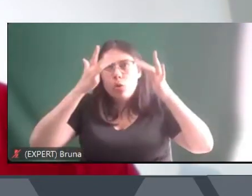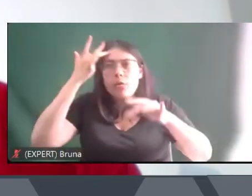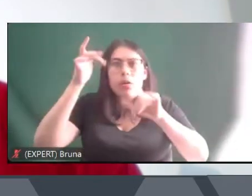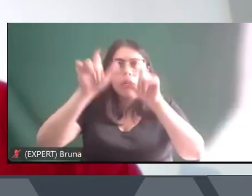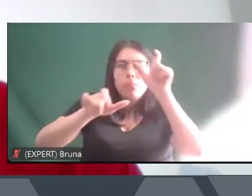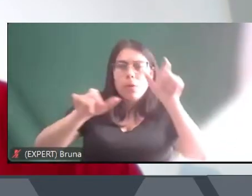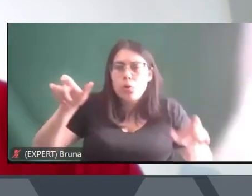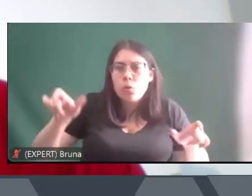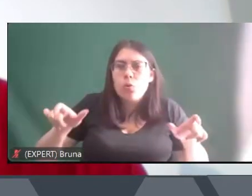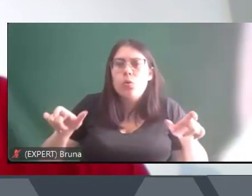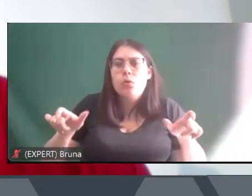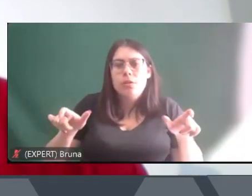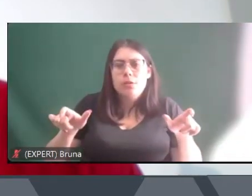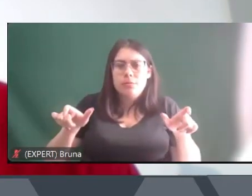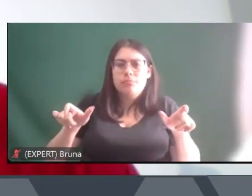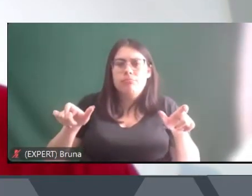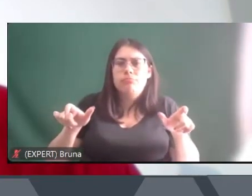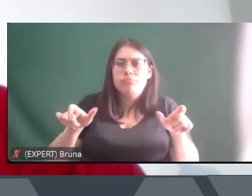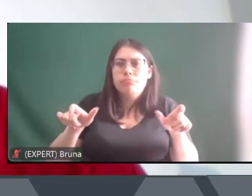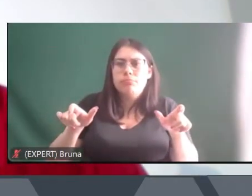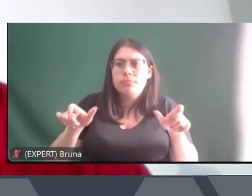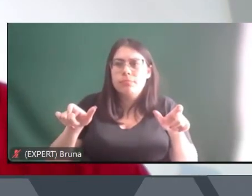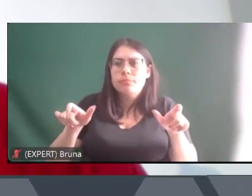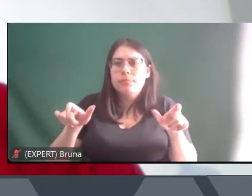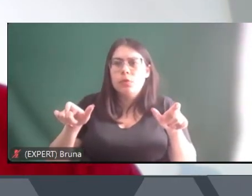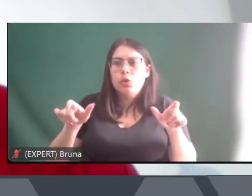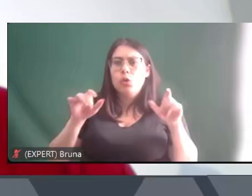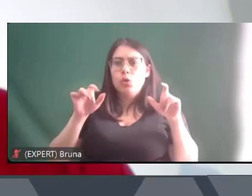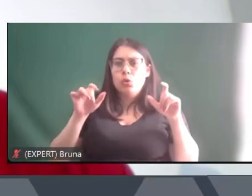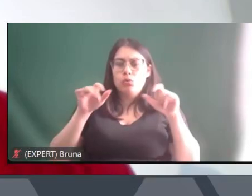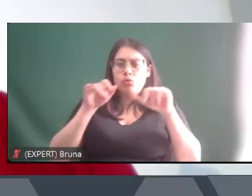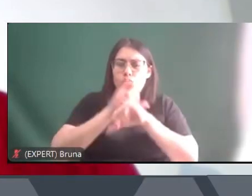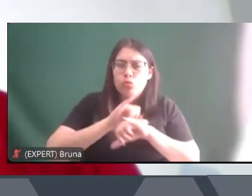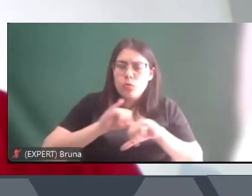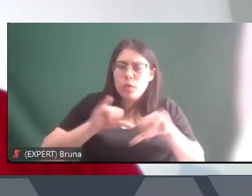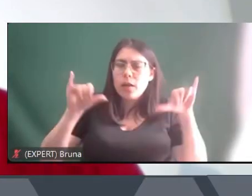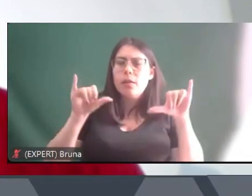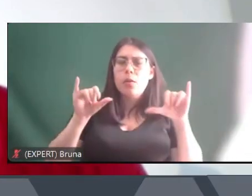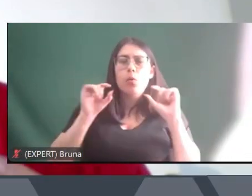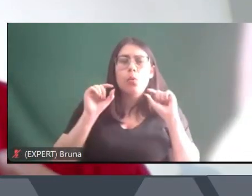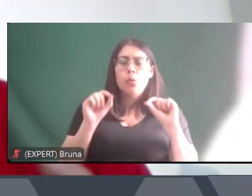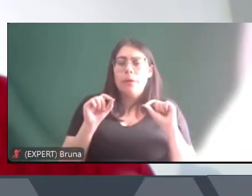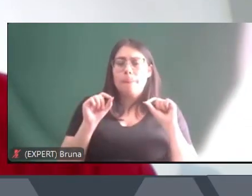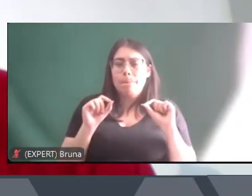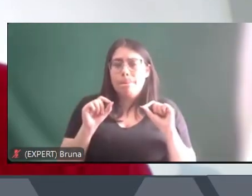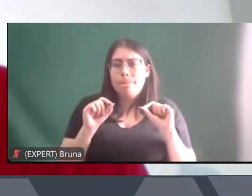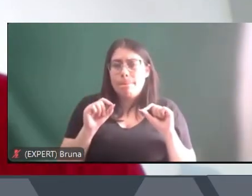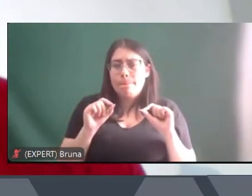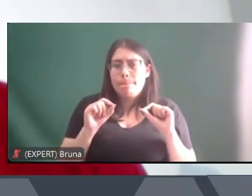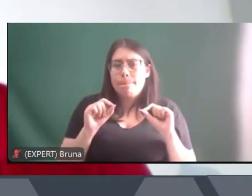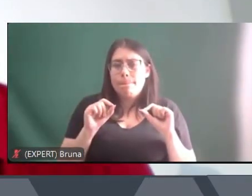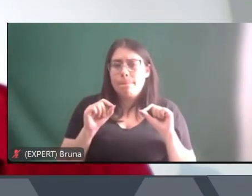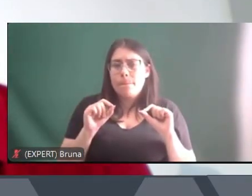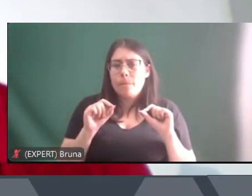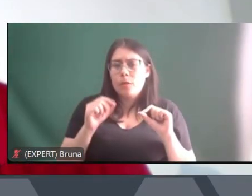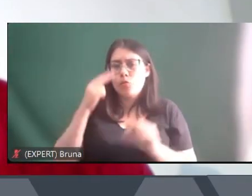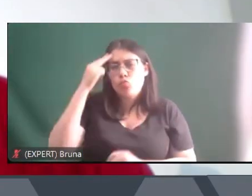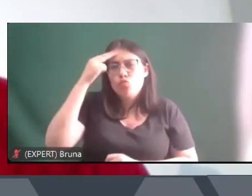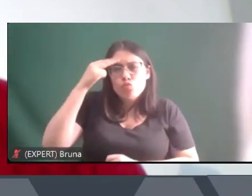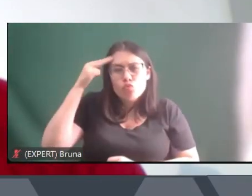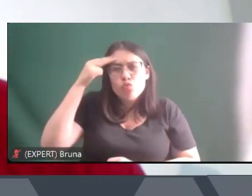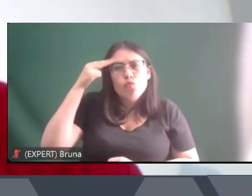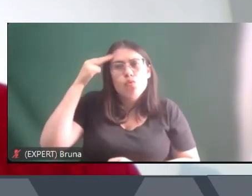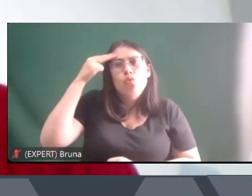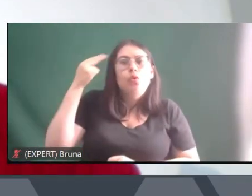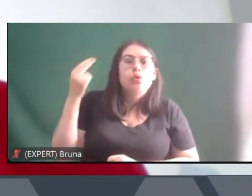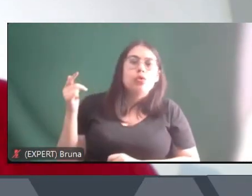a partir do mercado publicitário e etc., uma utopia, uma possibilidade de